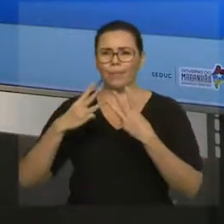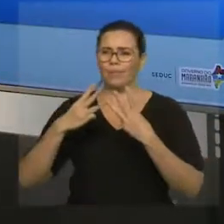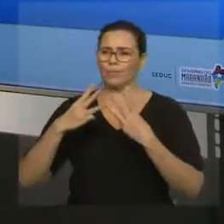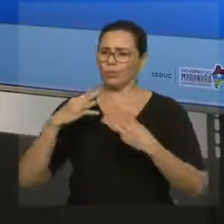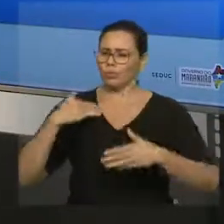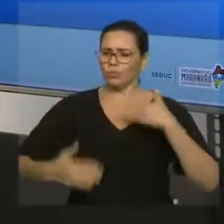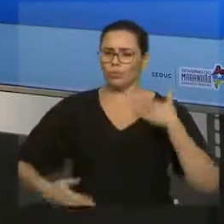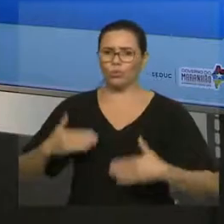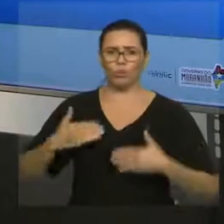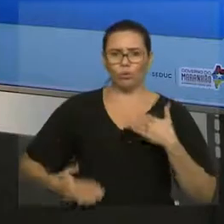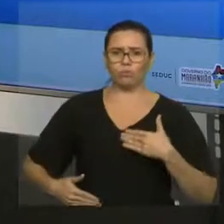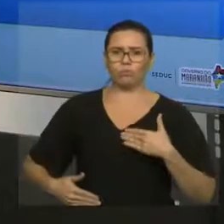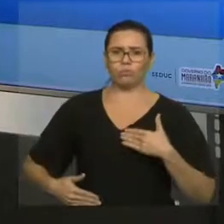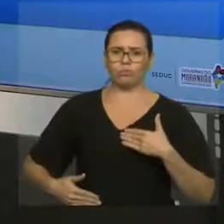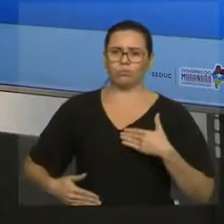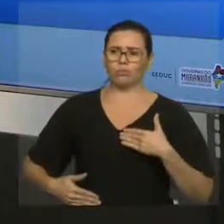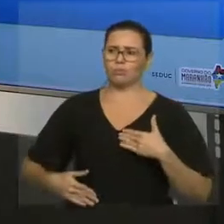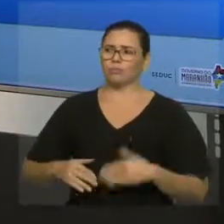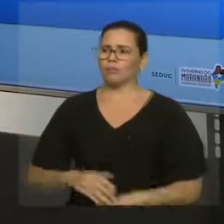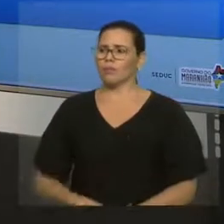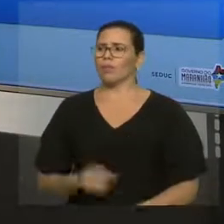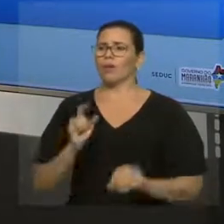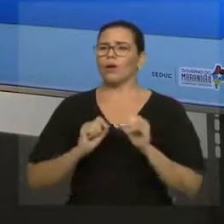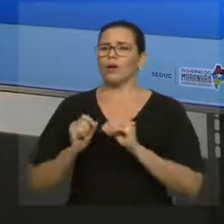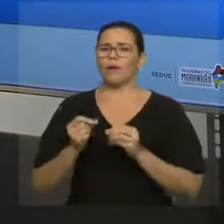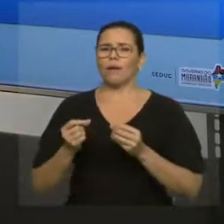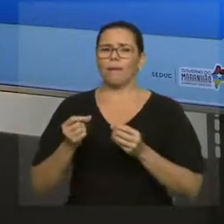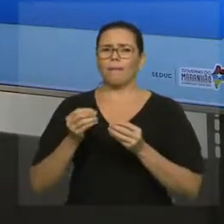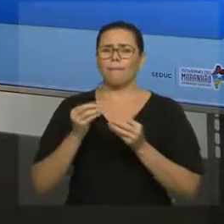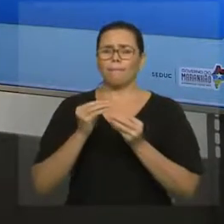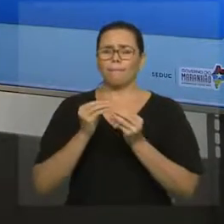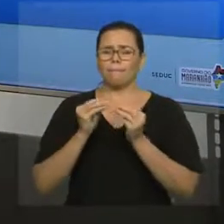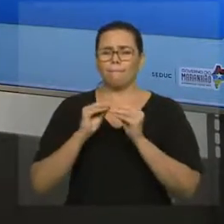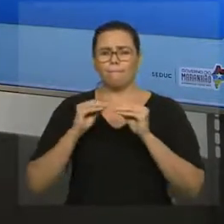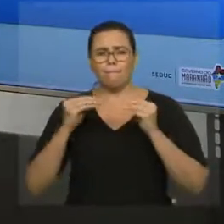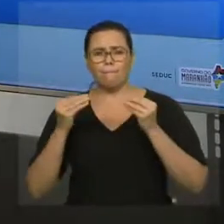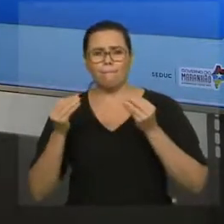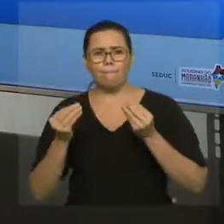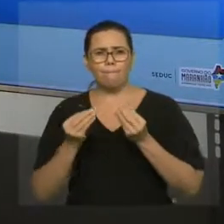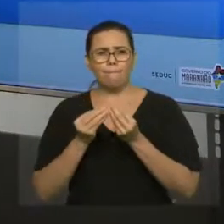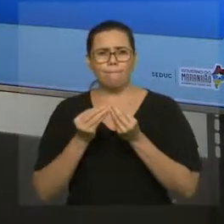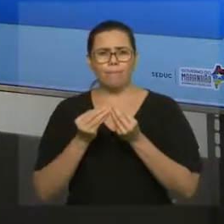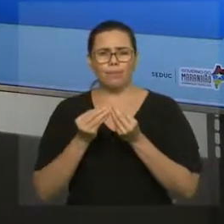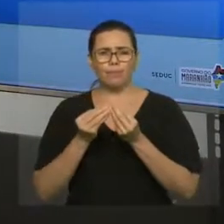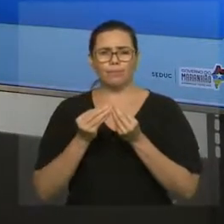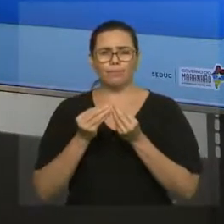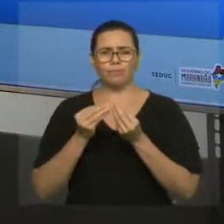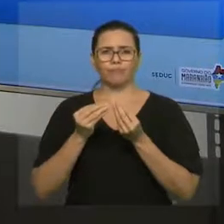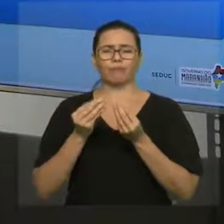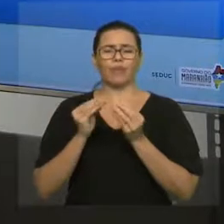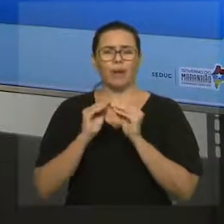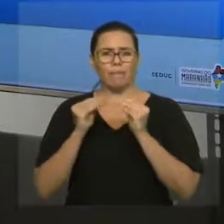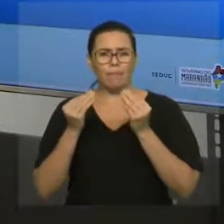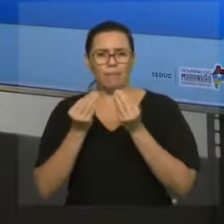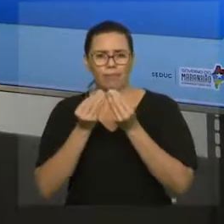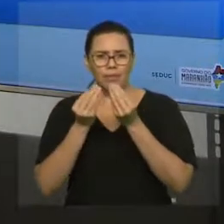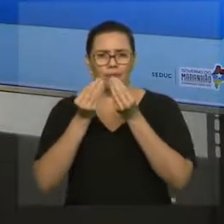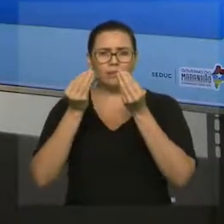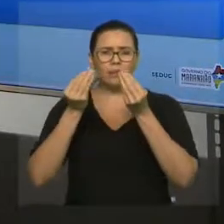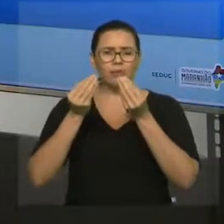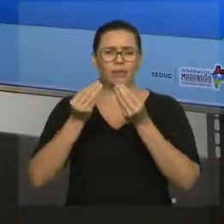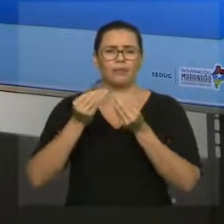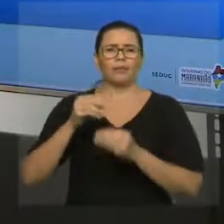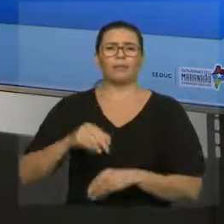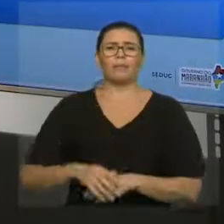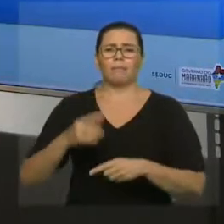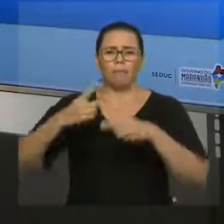massa? Massa é a quantidade de matéria, né? A quantidade de matéria constitui um determinado corpo, uma grandeza física escalar, ela não é vetorial. A gente costuma